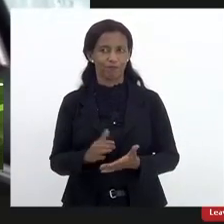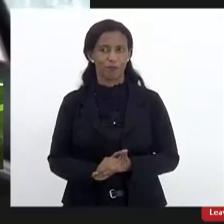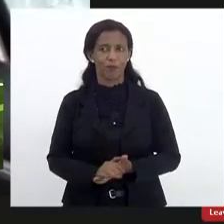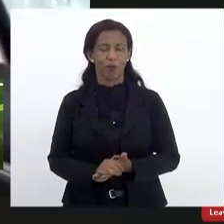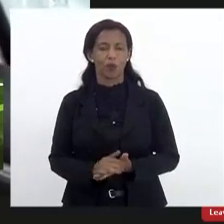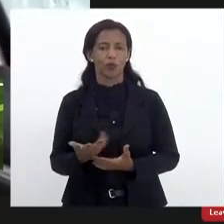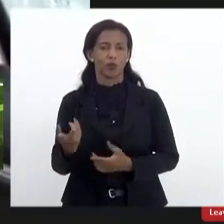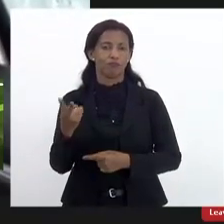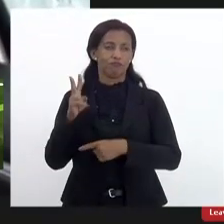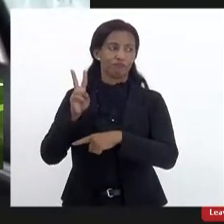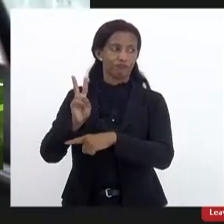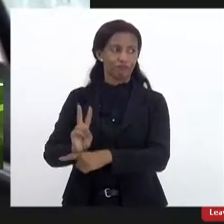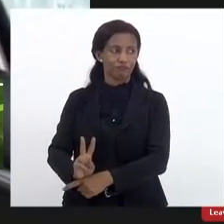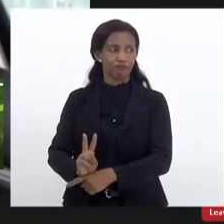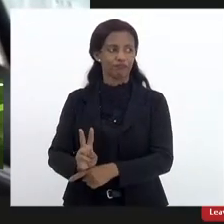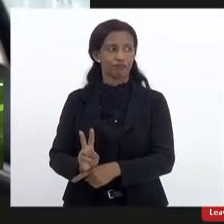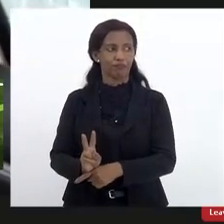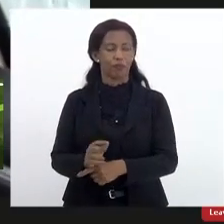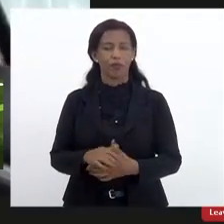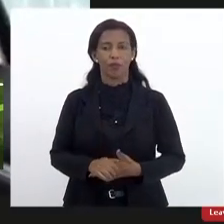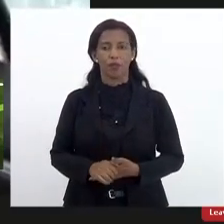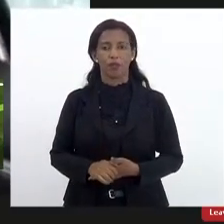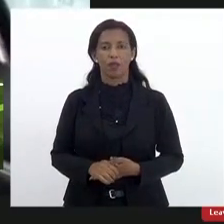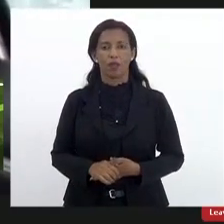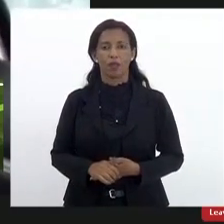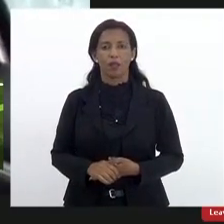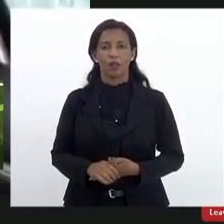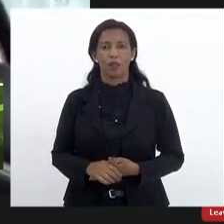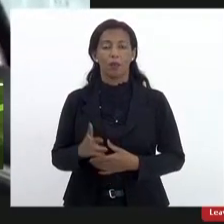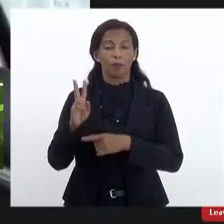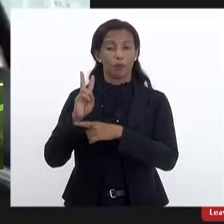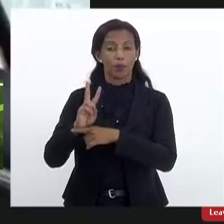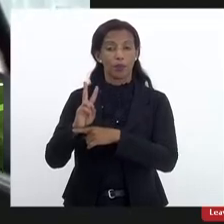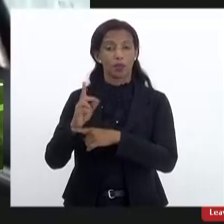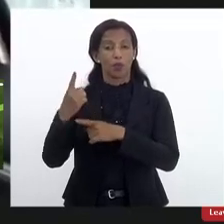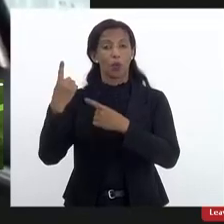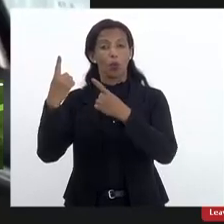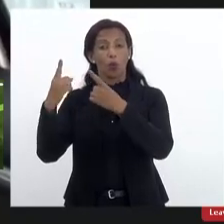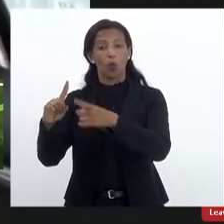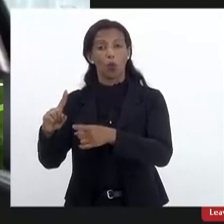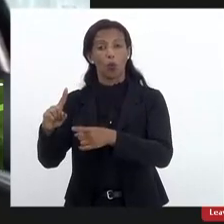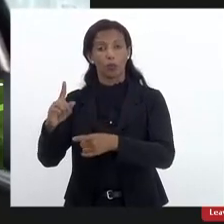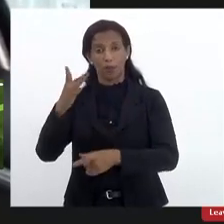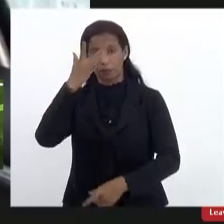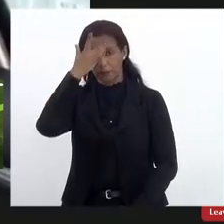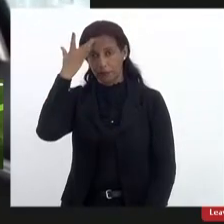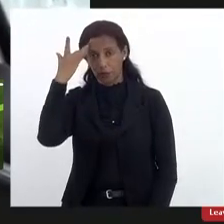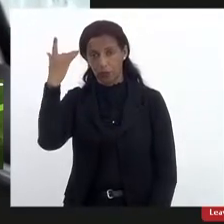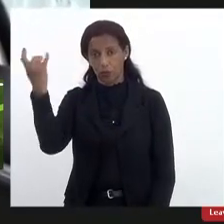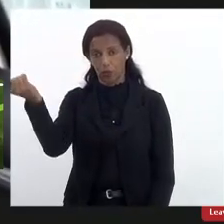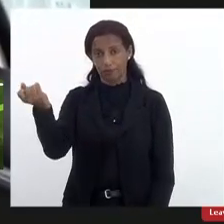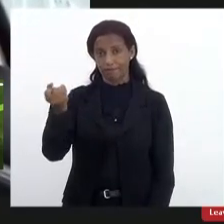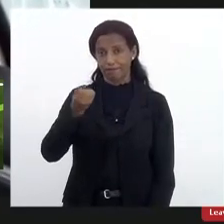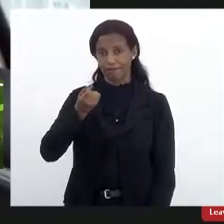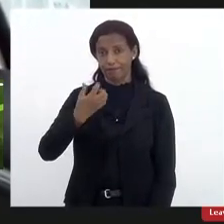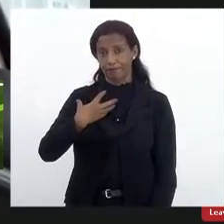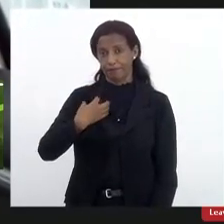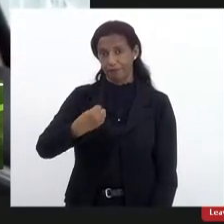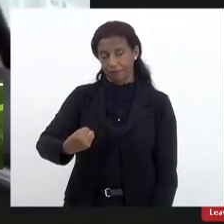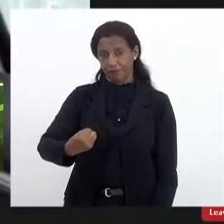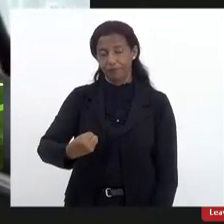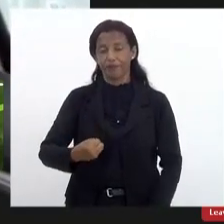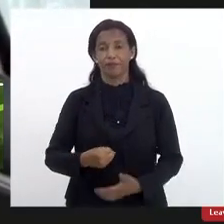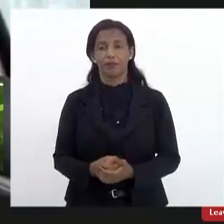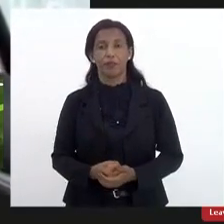defende a prevenção ao combate ao suicídio precisa ficar registrado a importância de termos esses